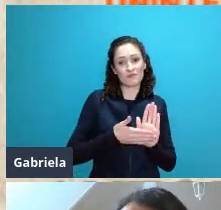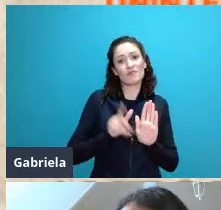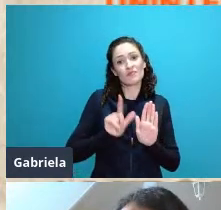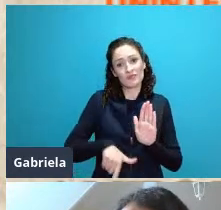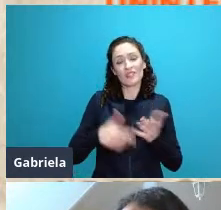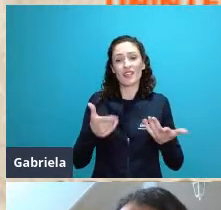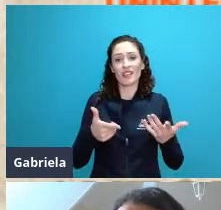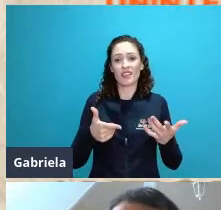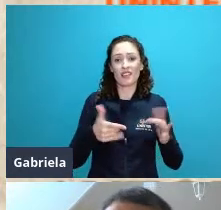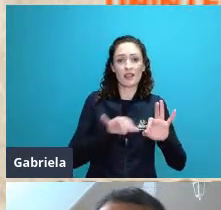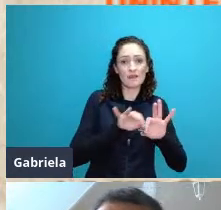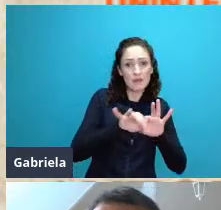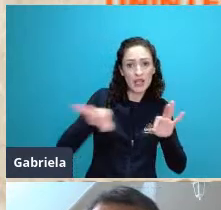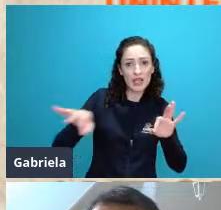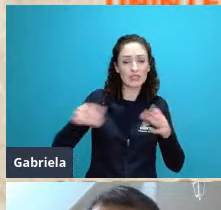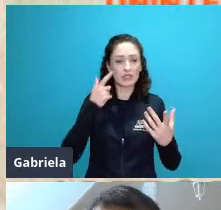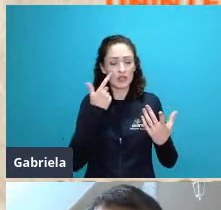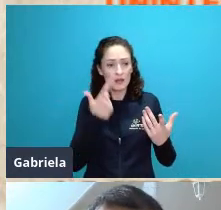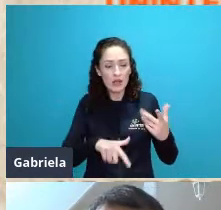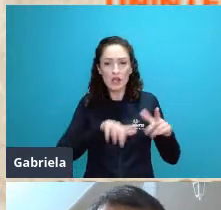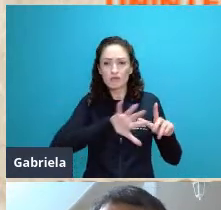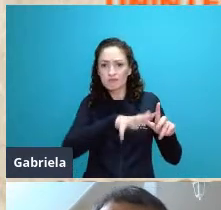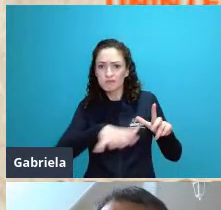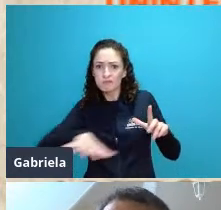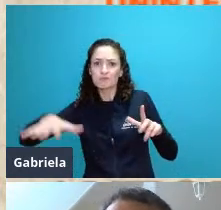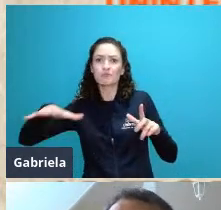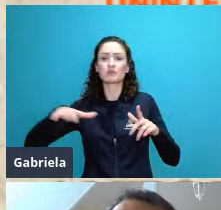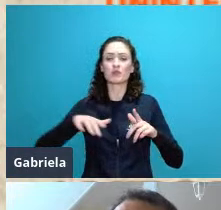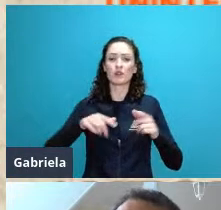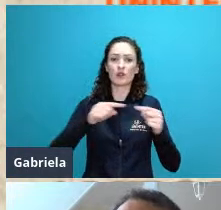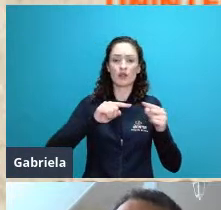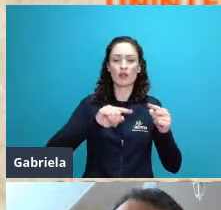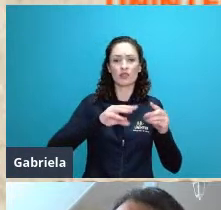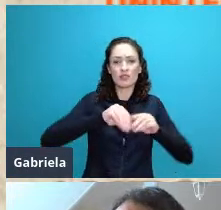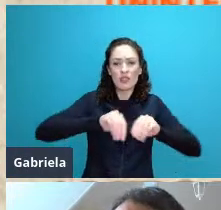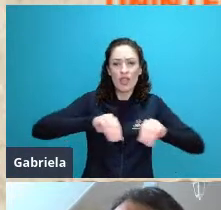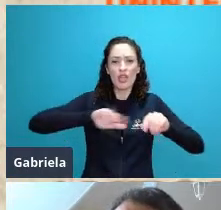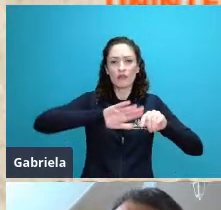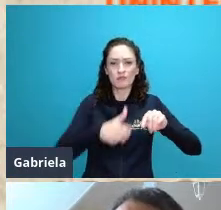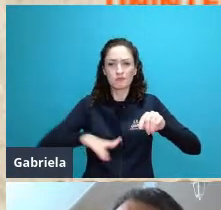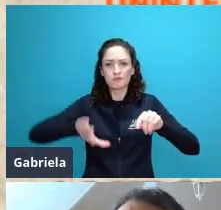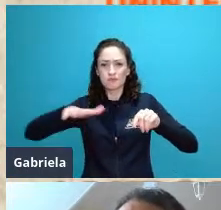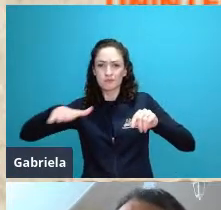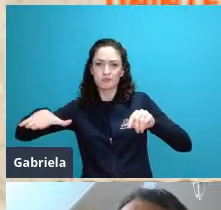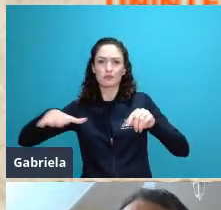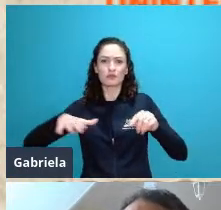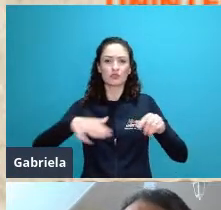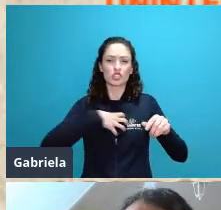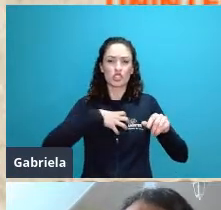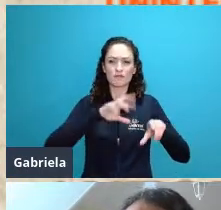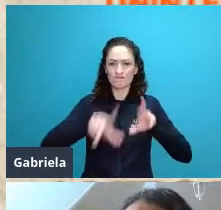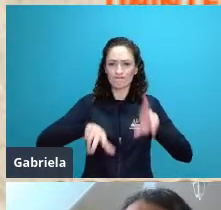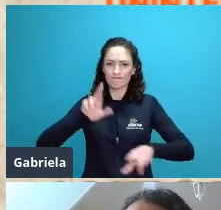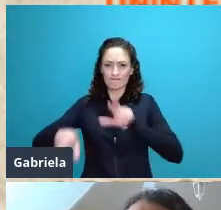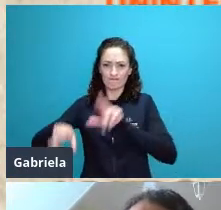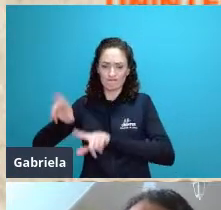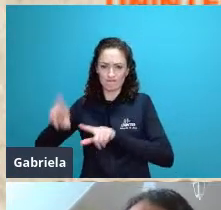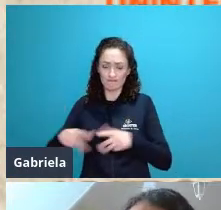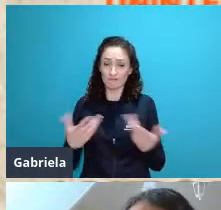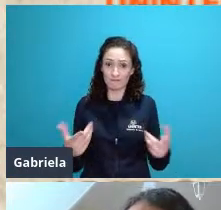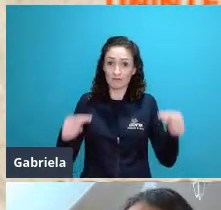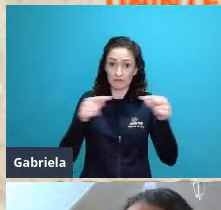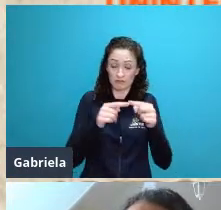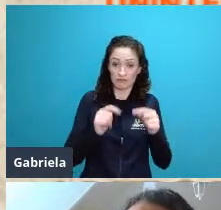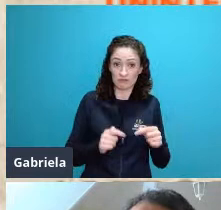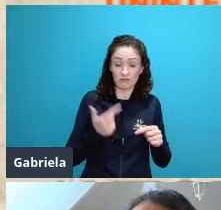a geomorfologia uma nova concepção de que as formas a mensuração das formas